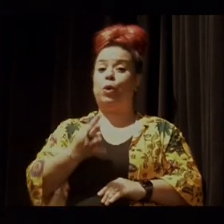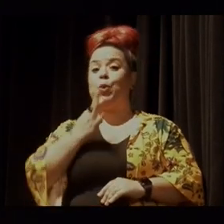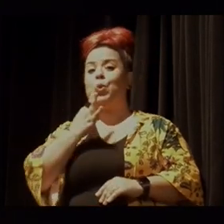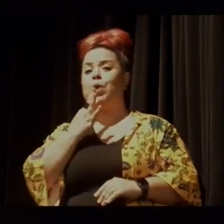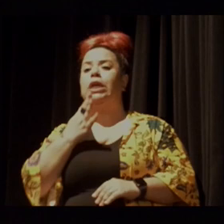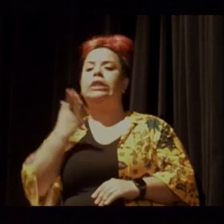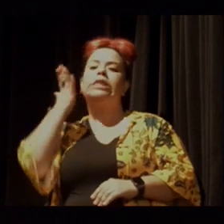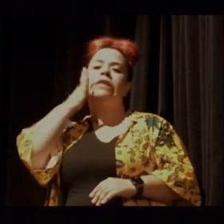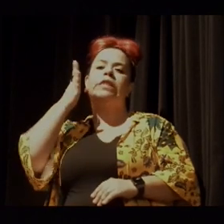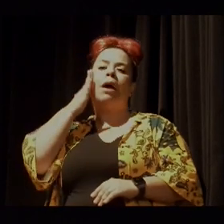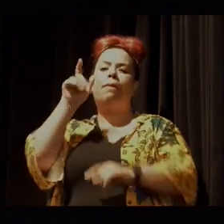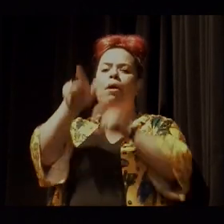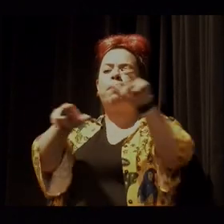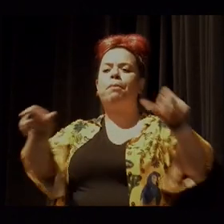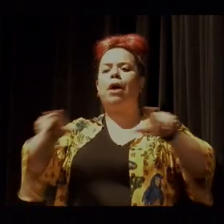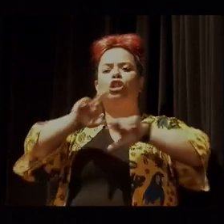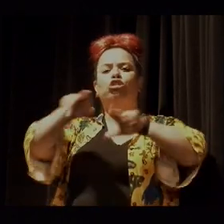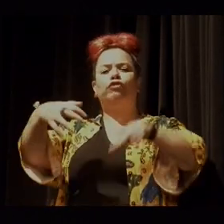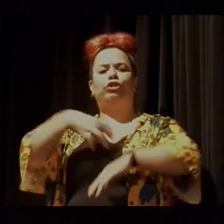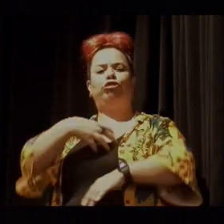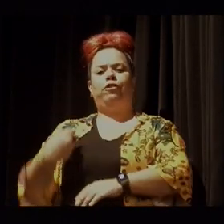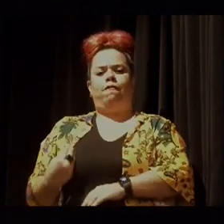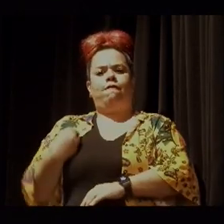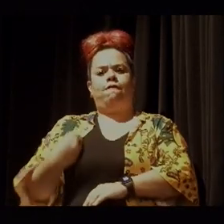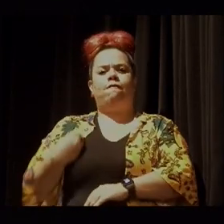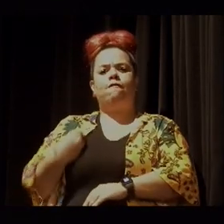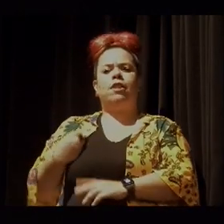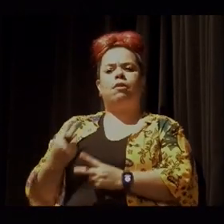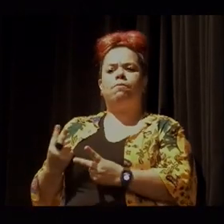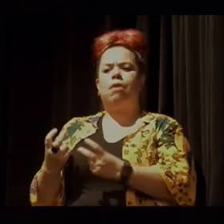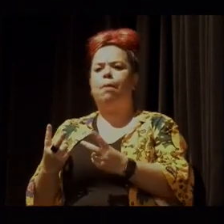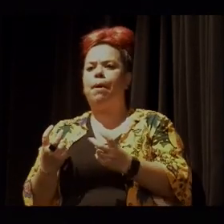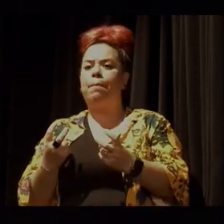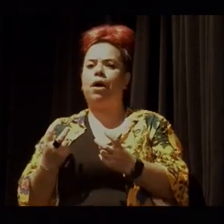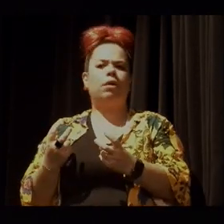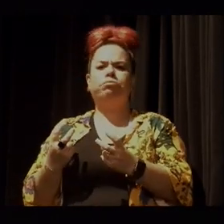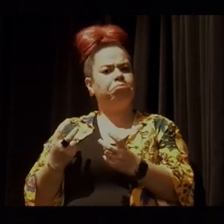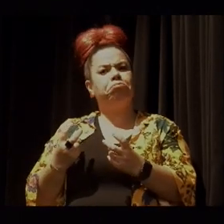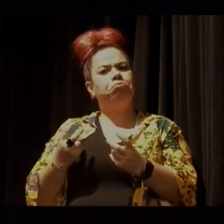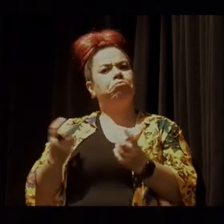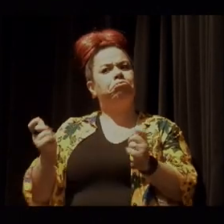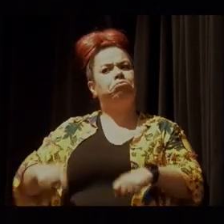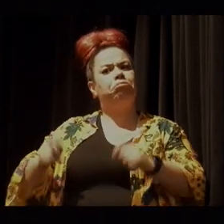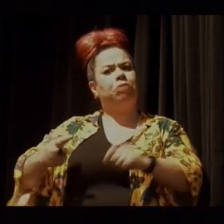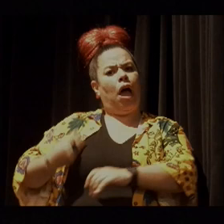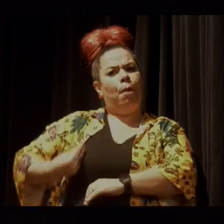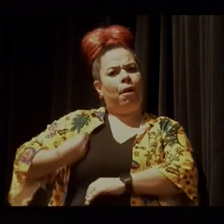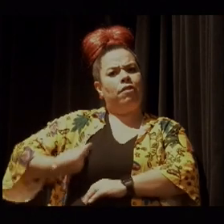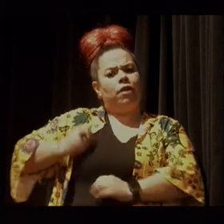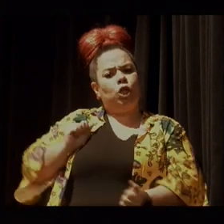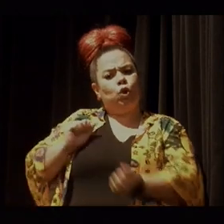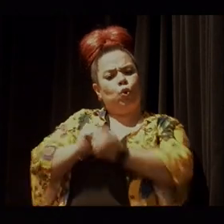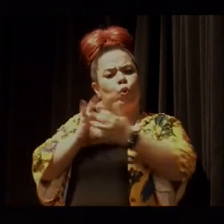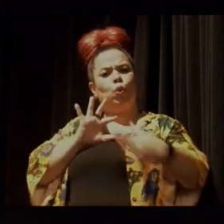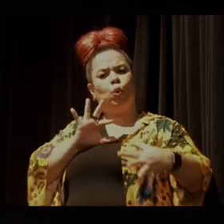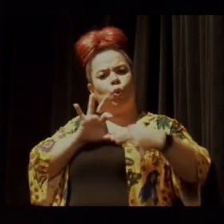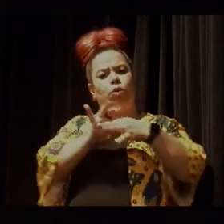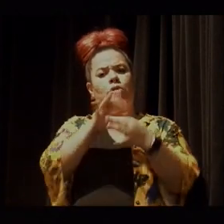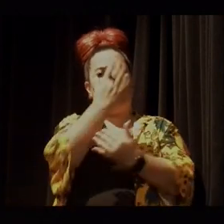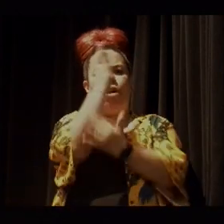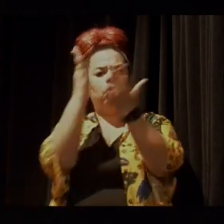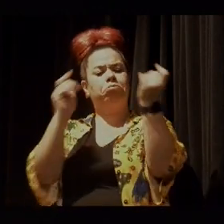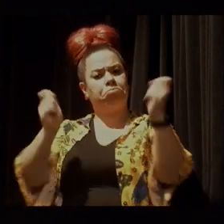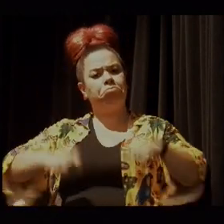reconhecer esses diferentes modos de vida, a gente entende que não, que a nossa presença não necessariamente